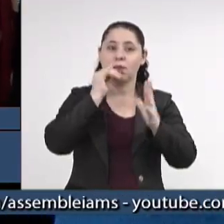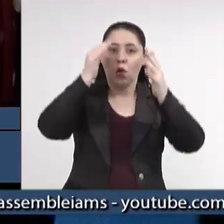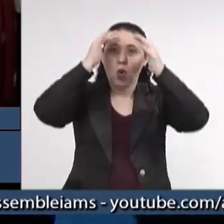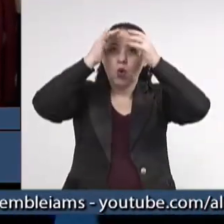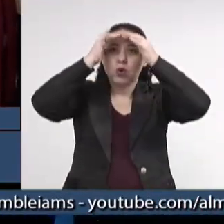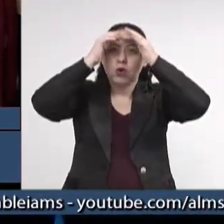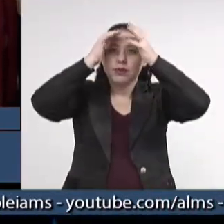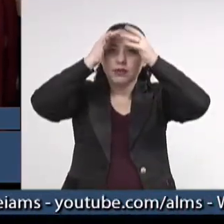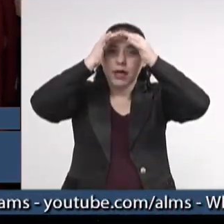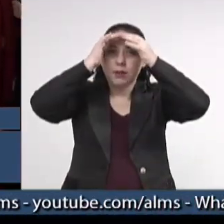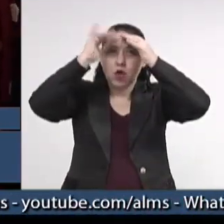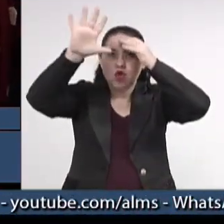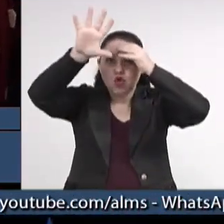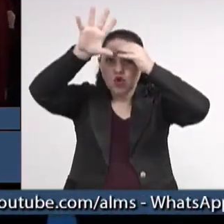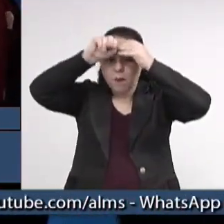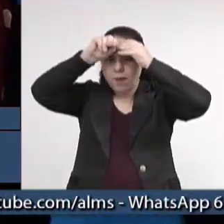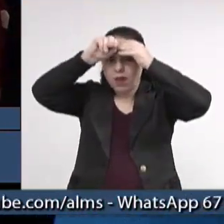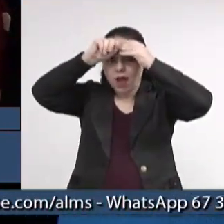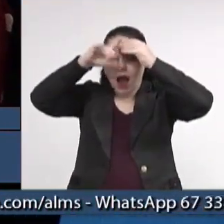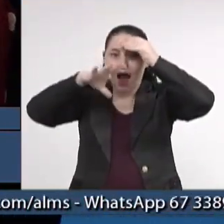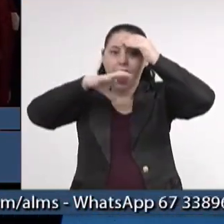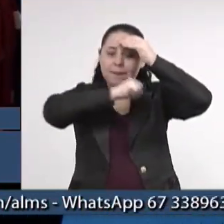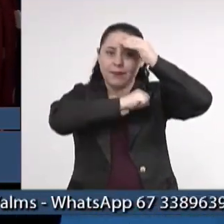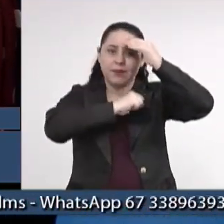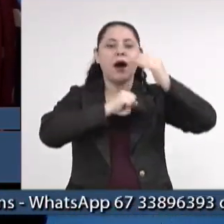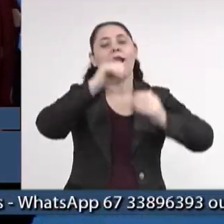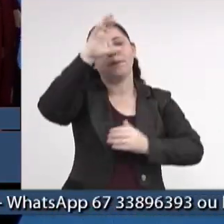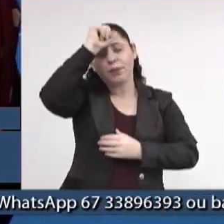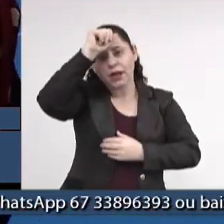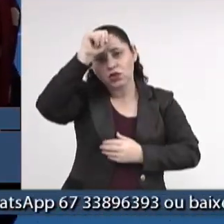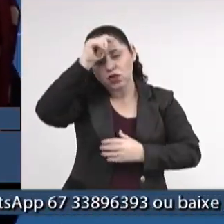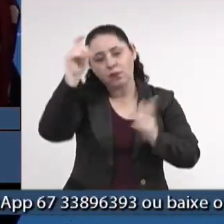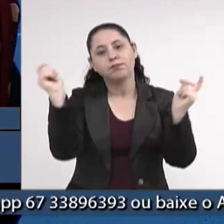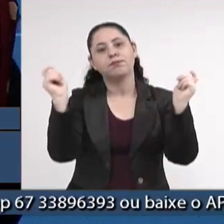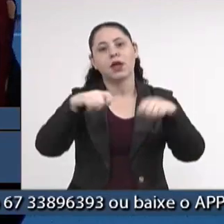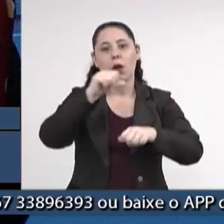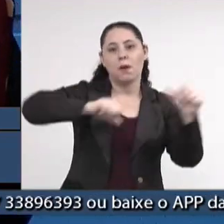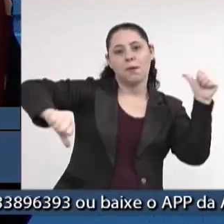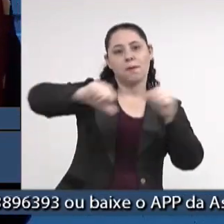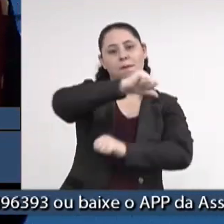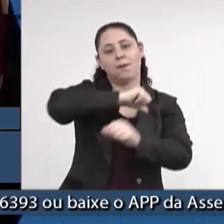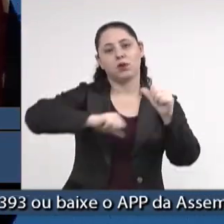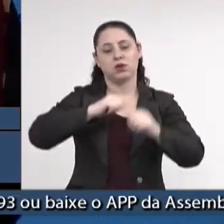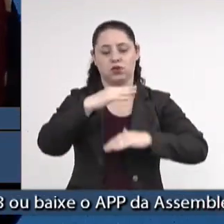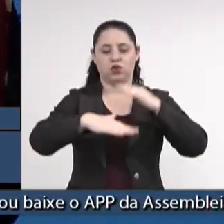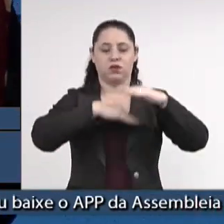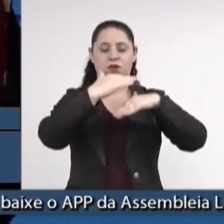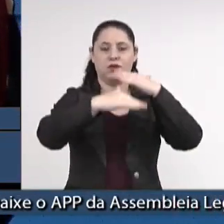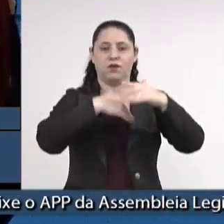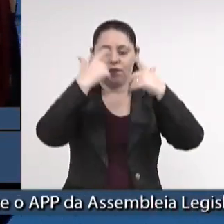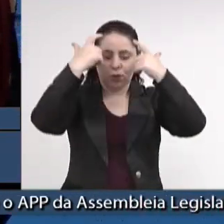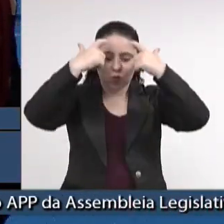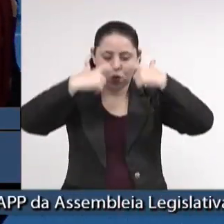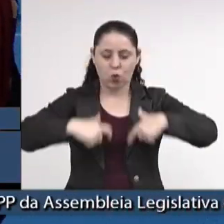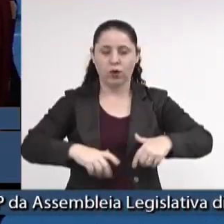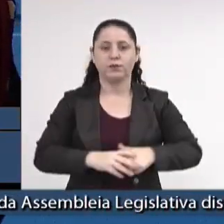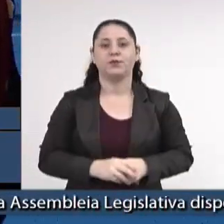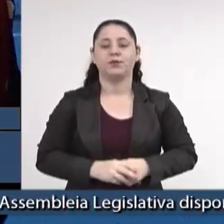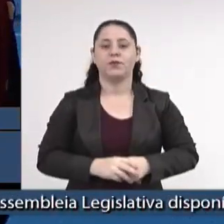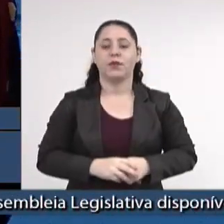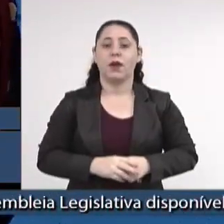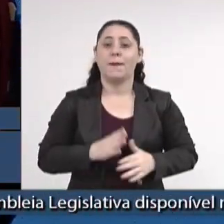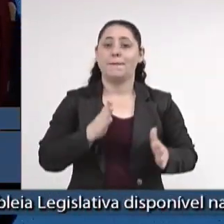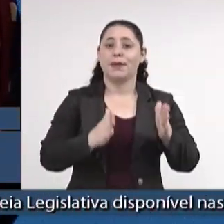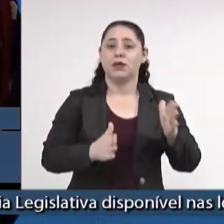cerebral nesse período e maior potencial para alterar o curso do desenvolvimento. A